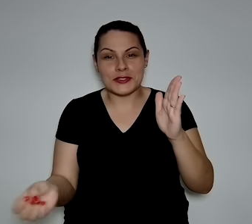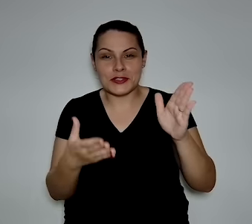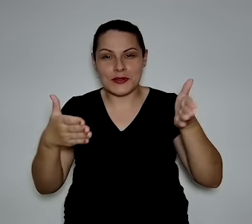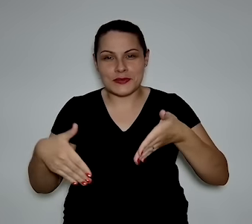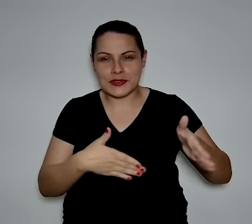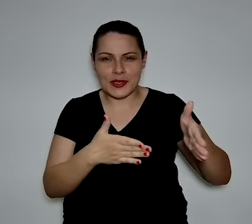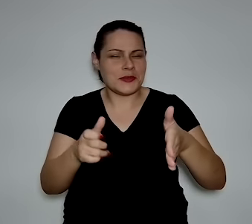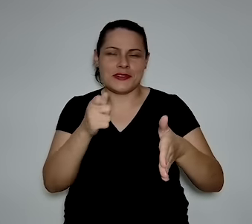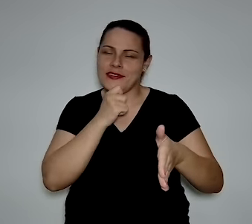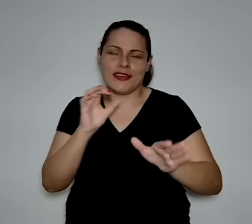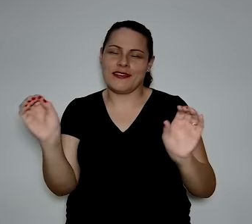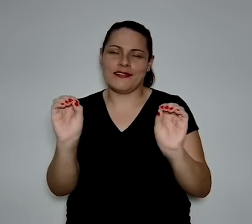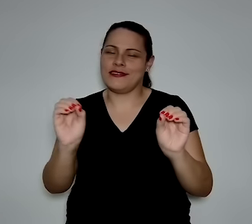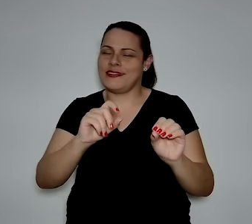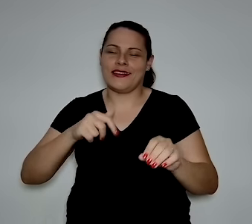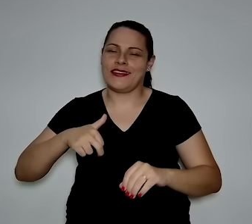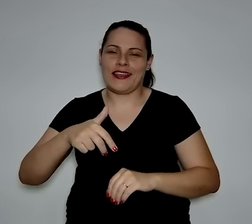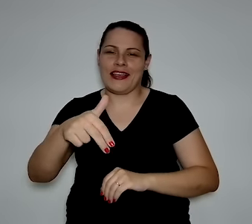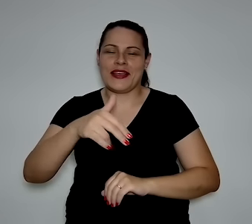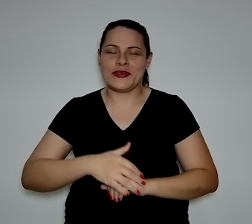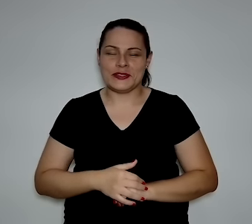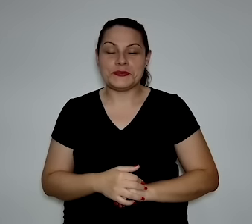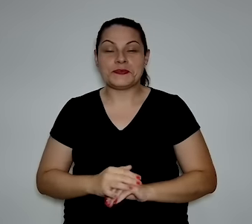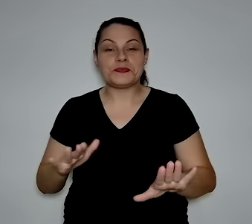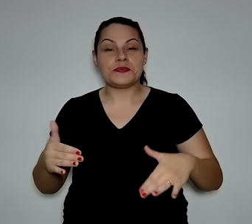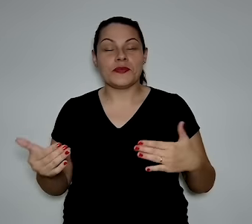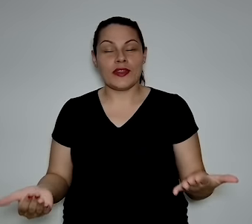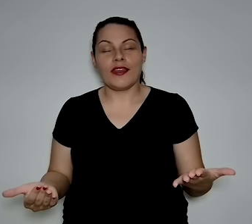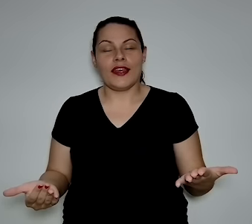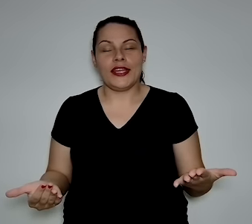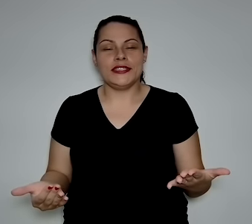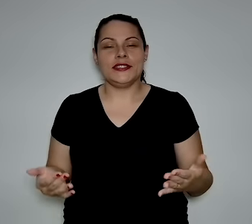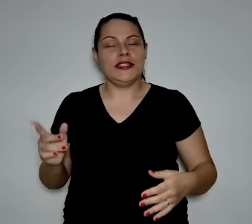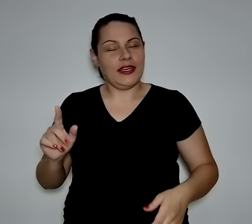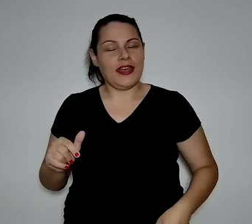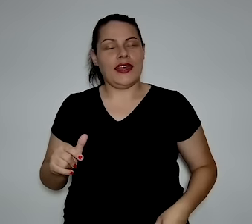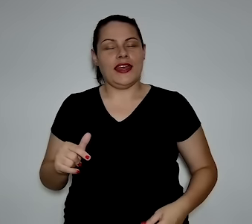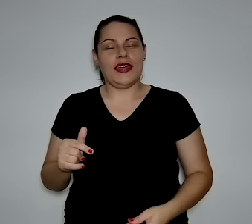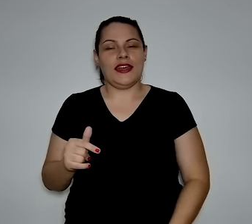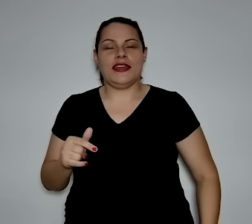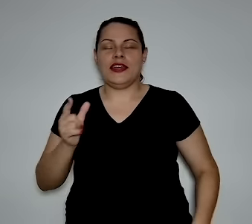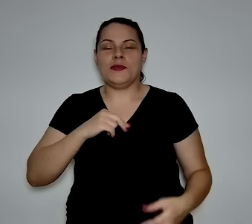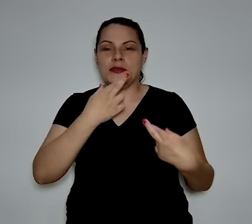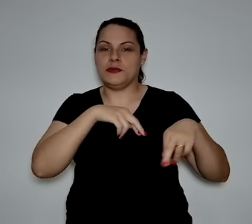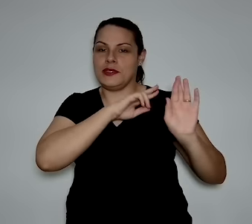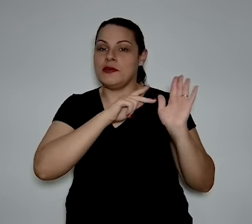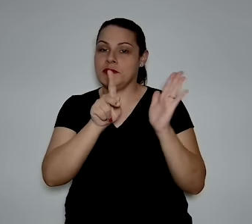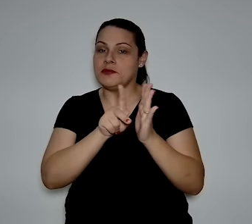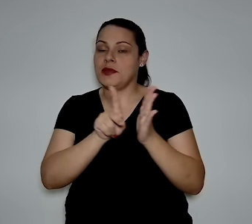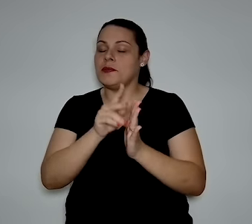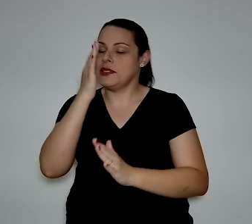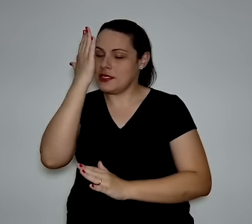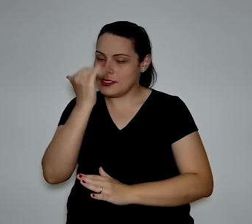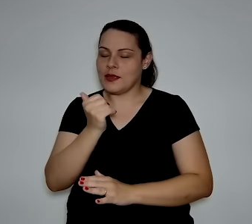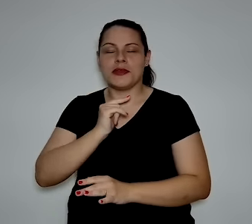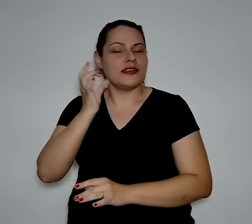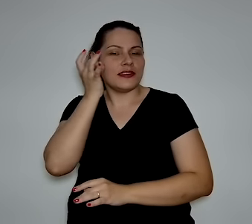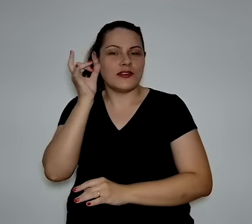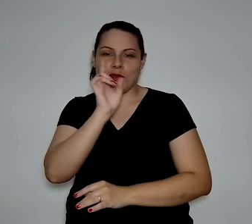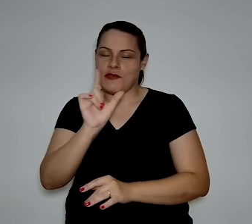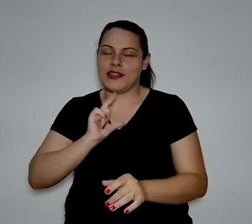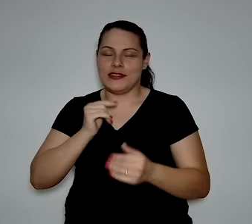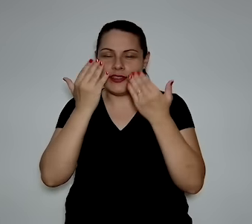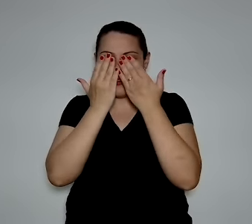assim, ainda não percorridos. Então, é o preço da inovação. Então, eu acho que a gente